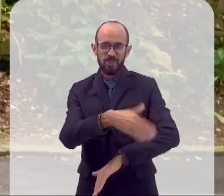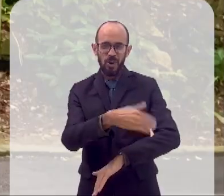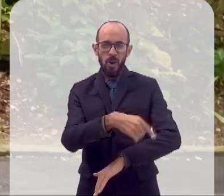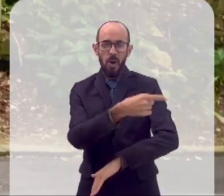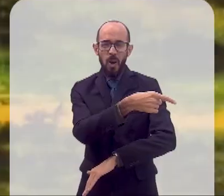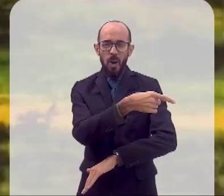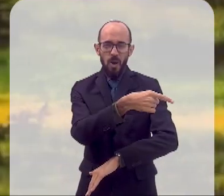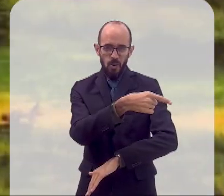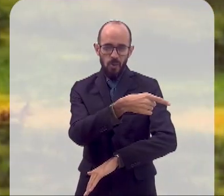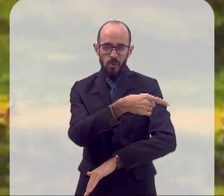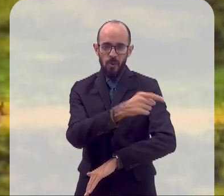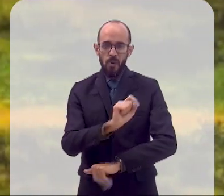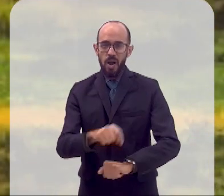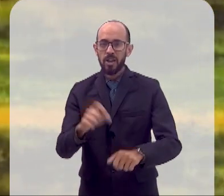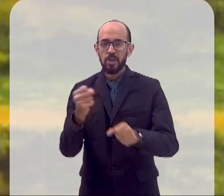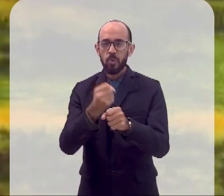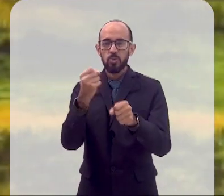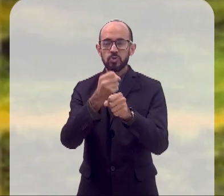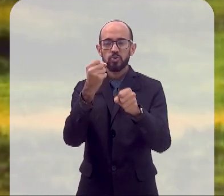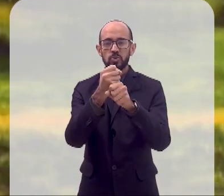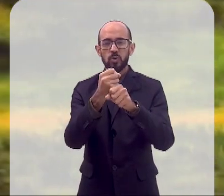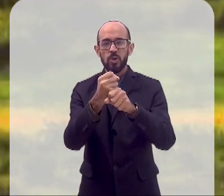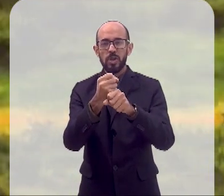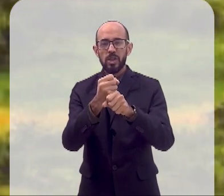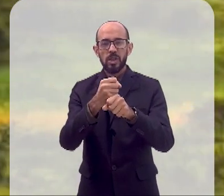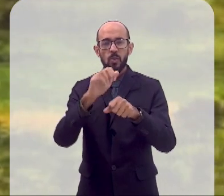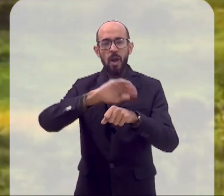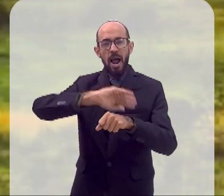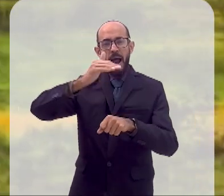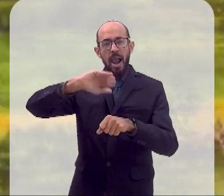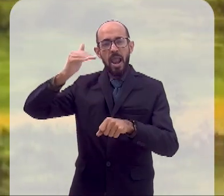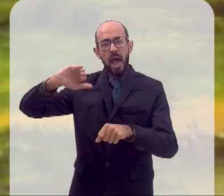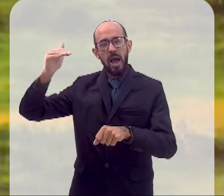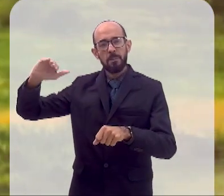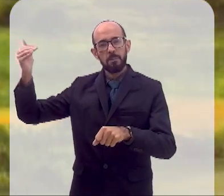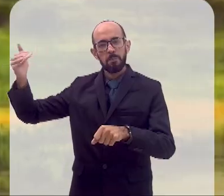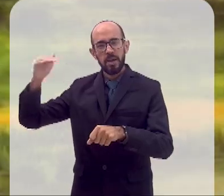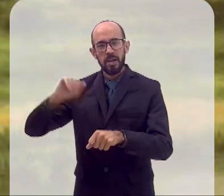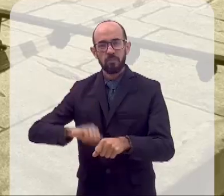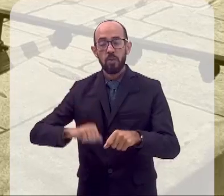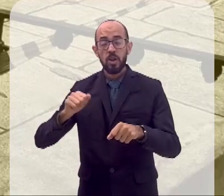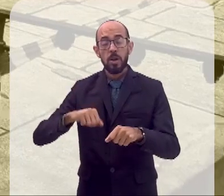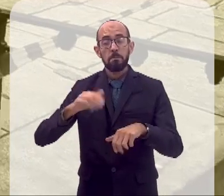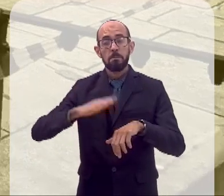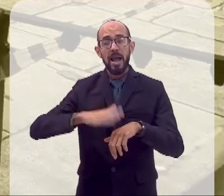Mãe d'Água e o Aqueduto da Carioca, uma das maiores obras de engenharia do país naquele momento.